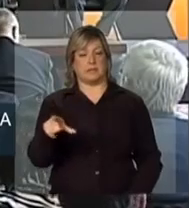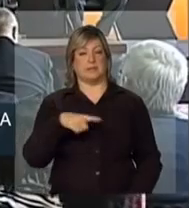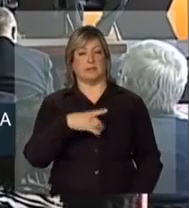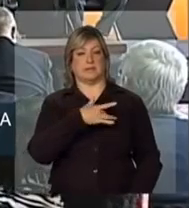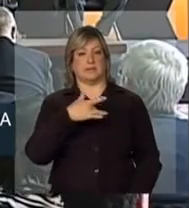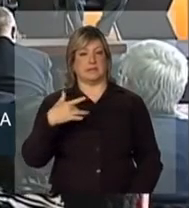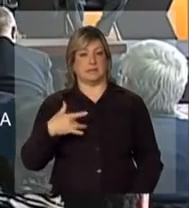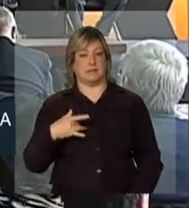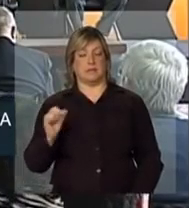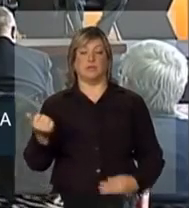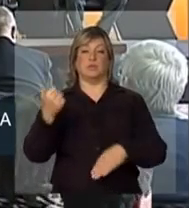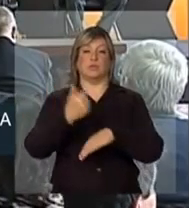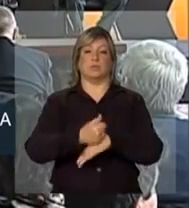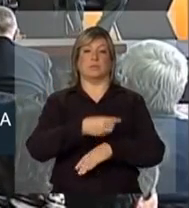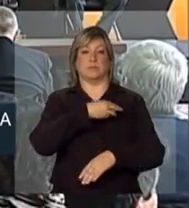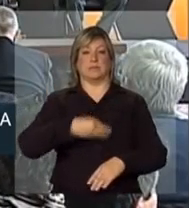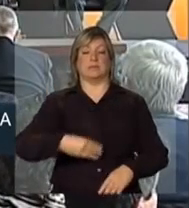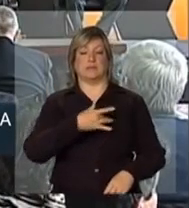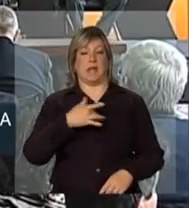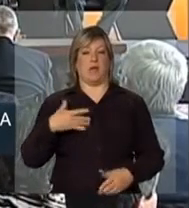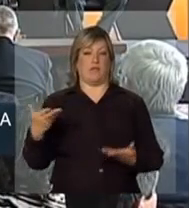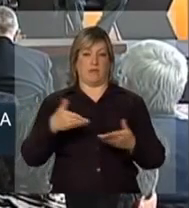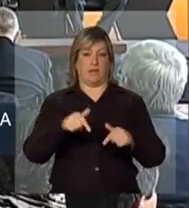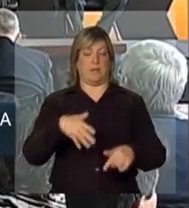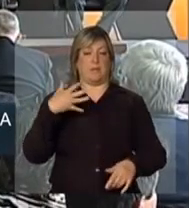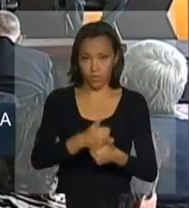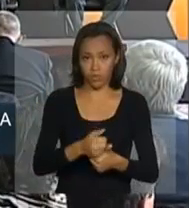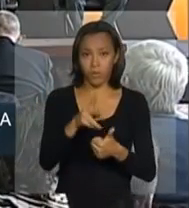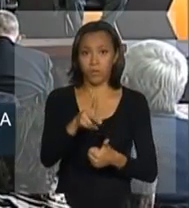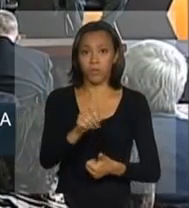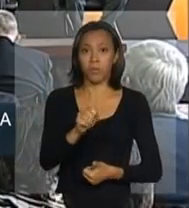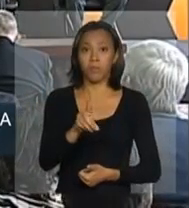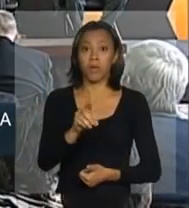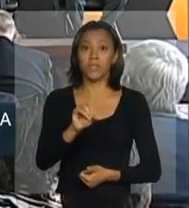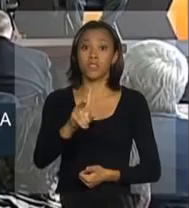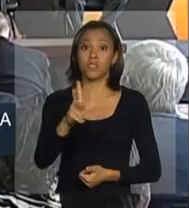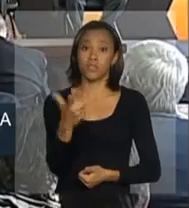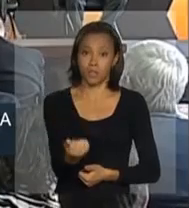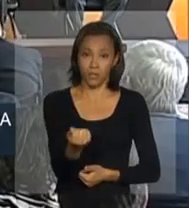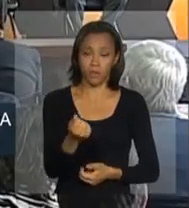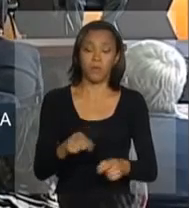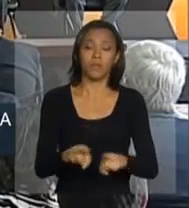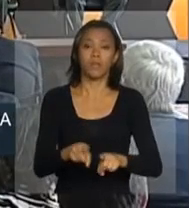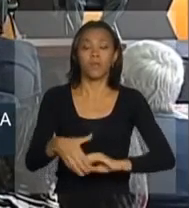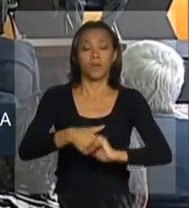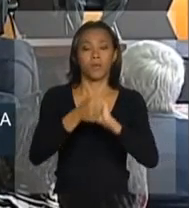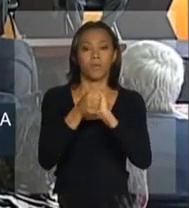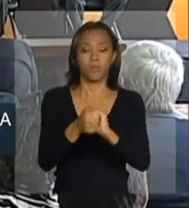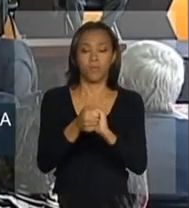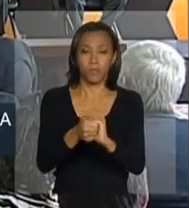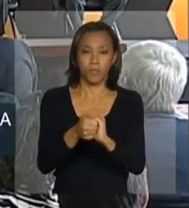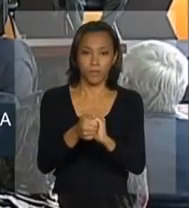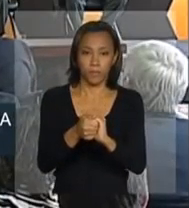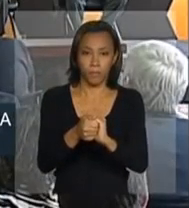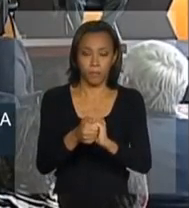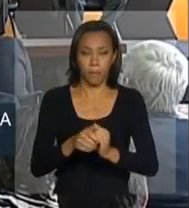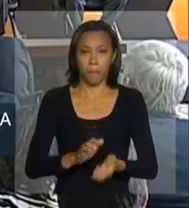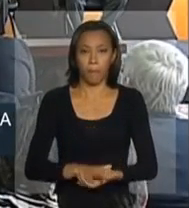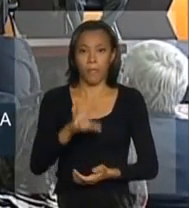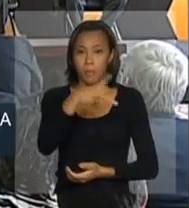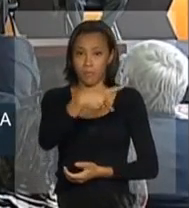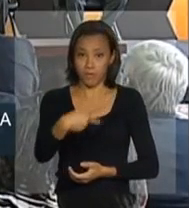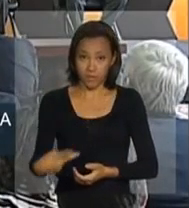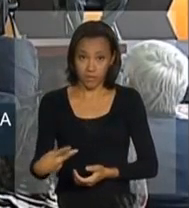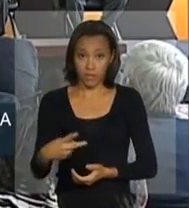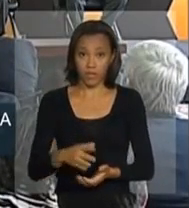o ministro da Saúde, Alexandre Padilha, cumprimentar o presidente